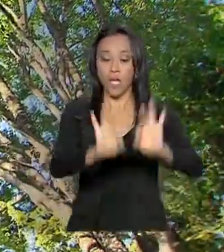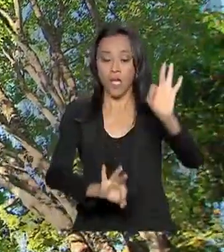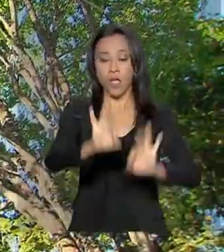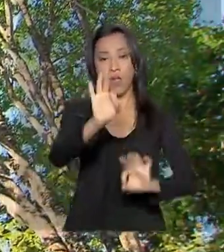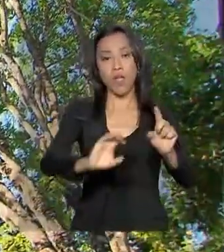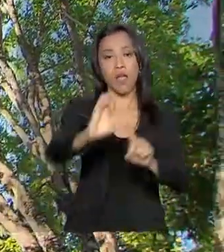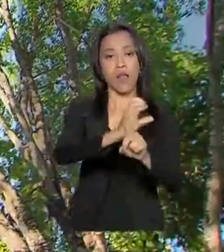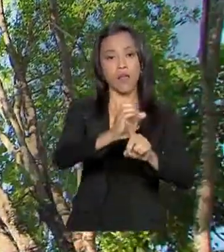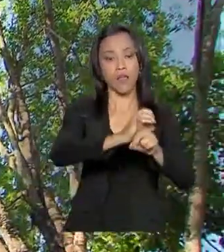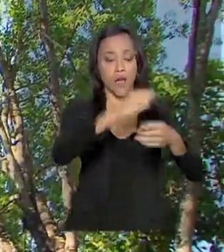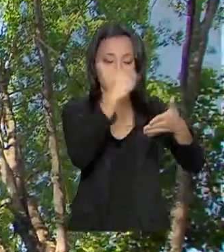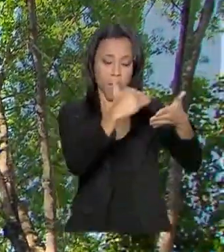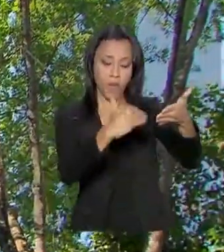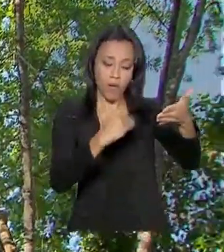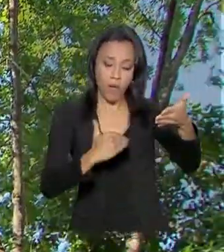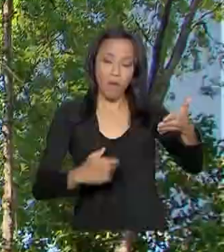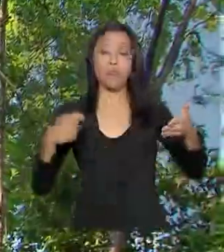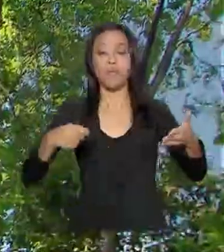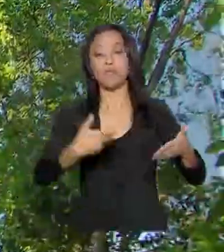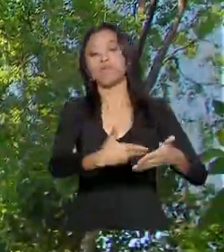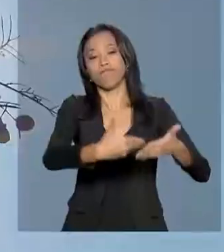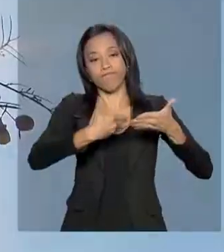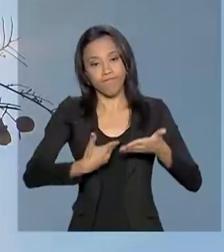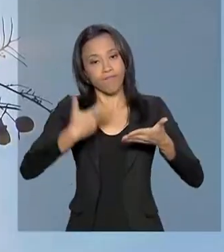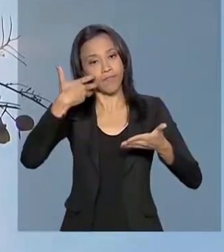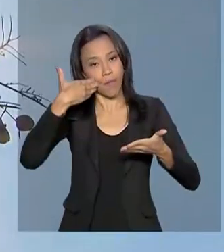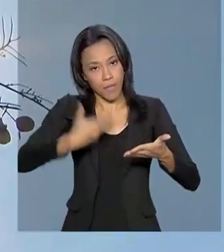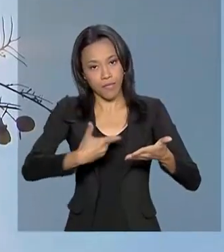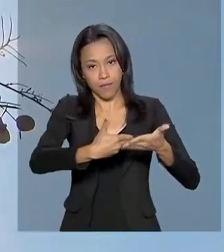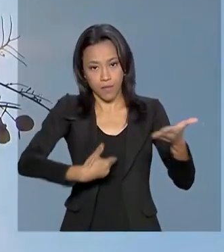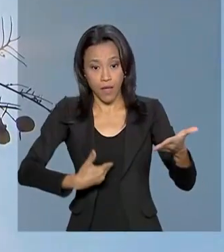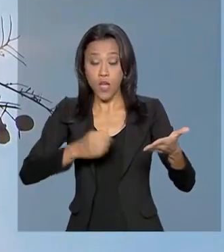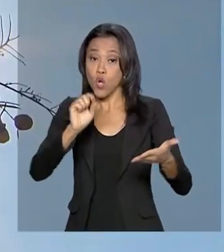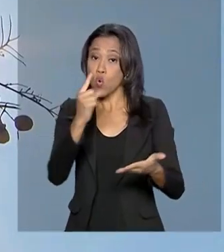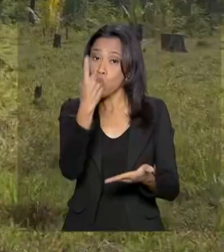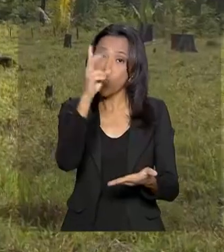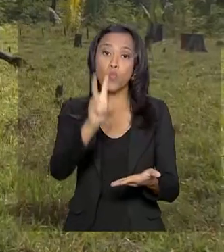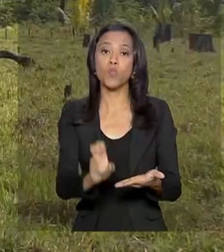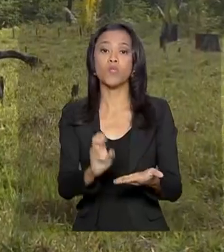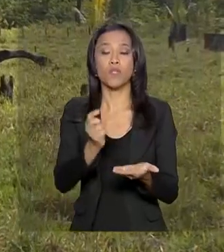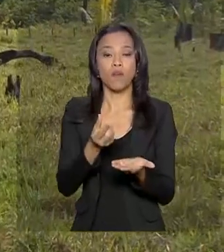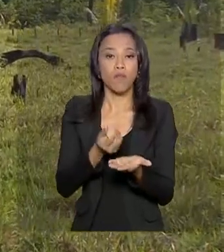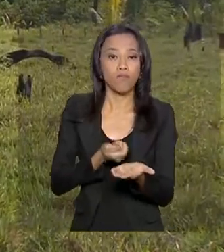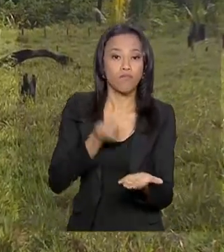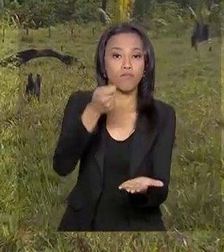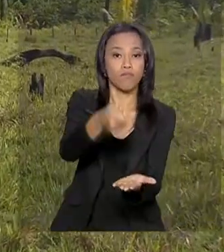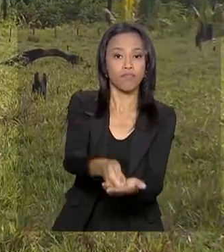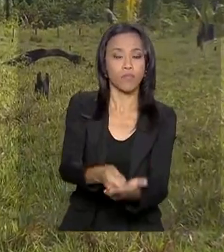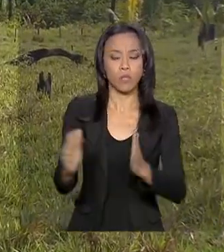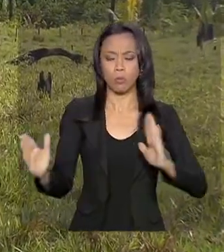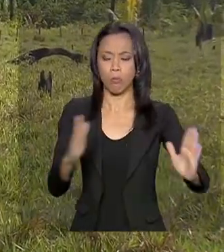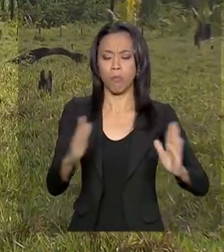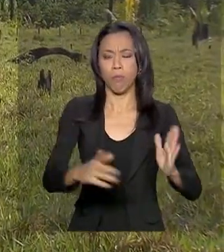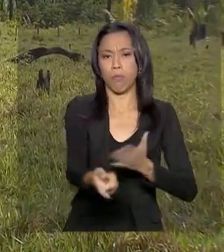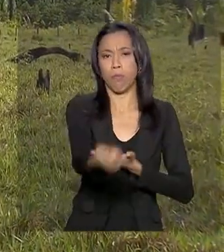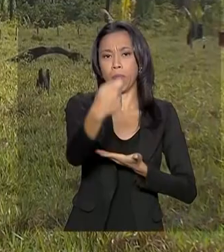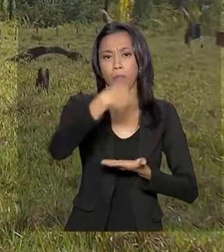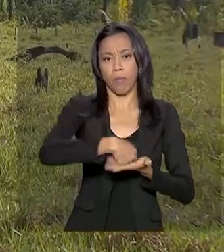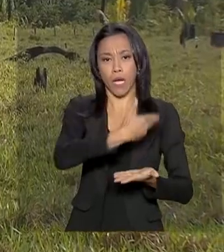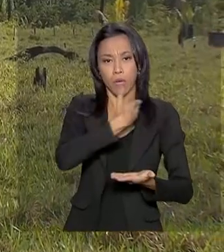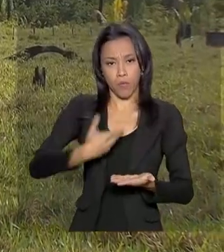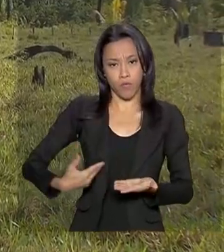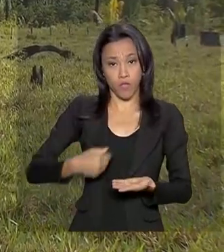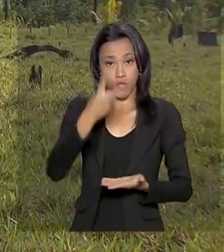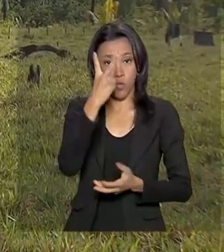de execução. Os recursos serão entregues em parcela única, com prazo de pagamento de até dois anos. A